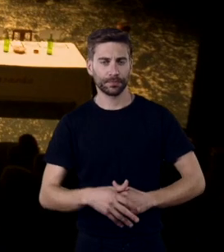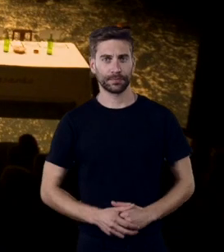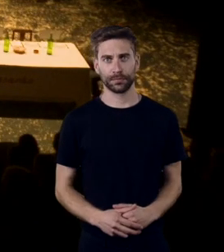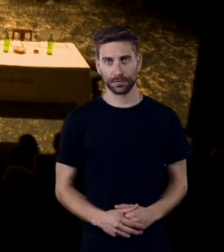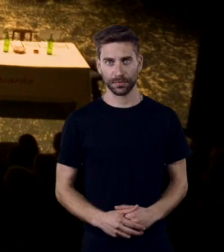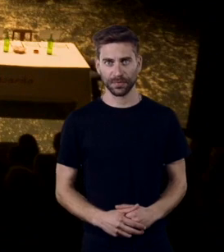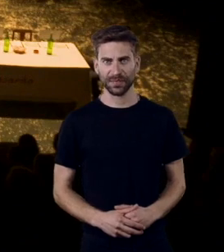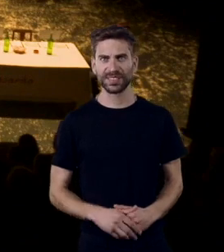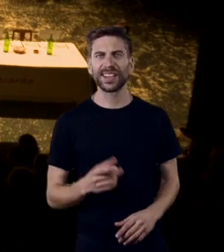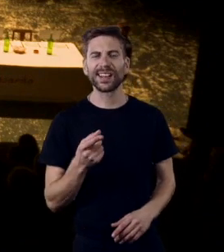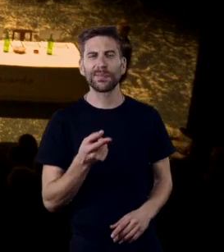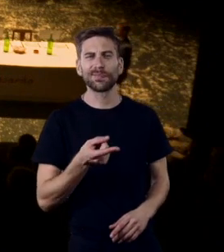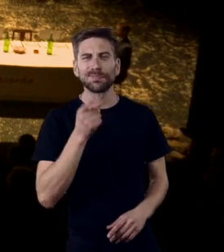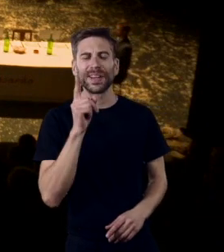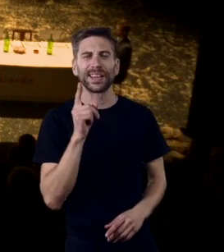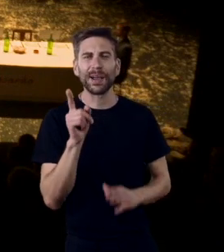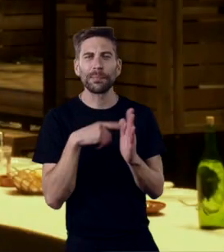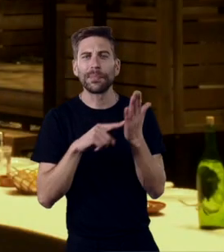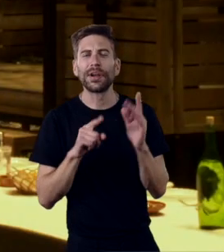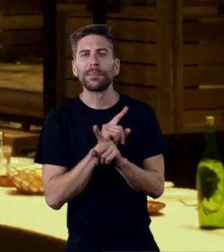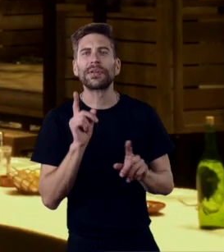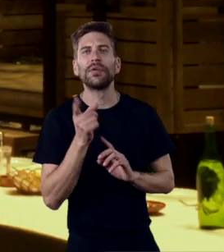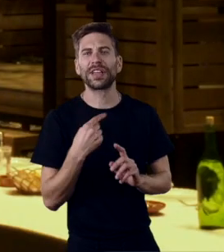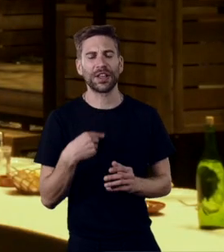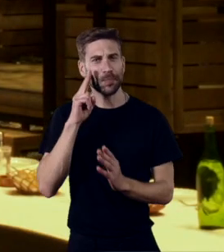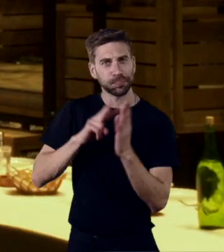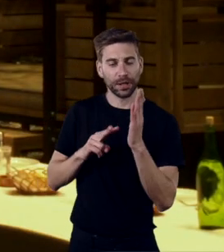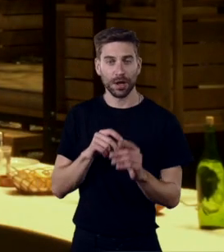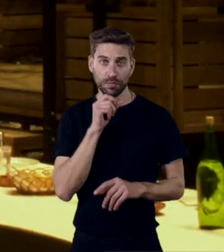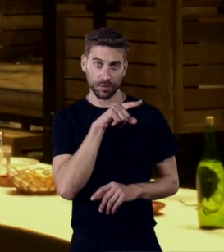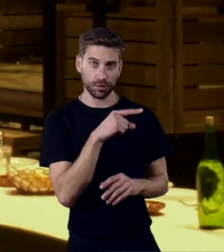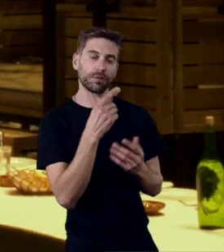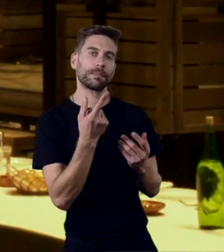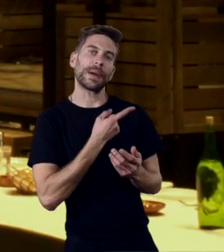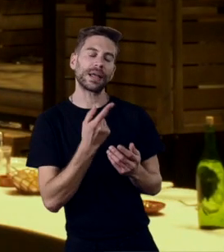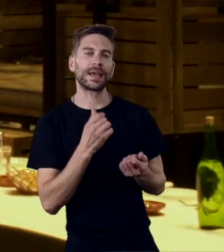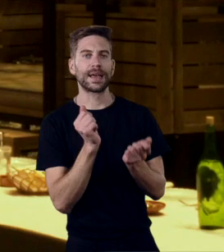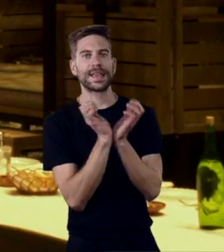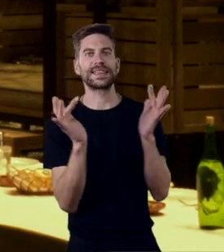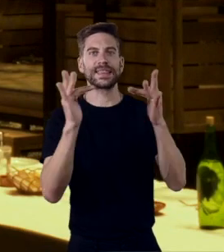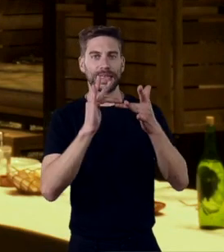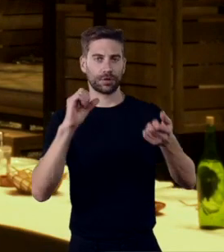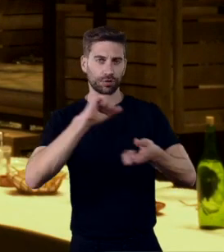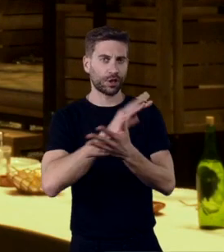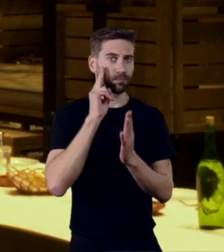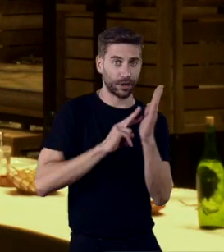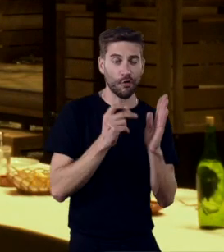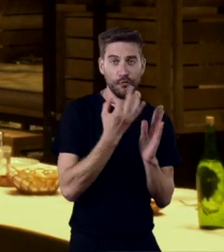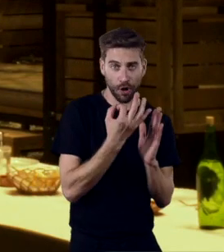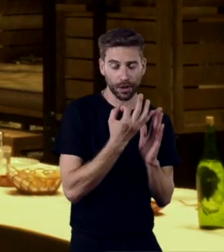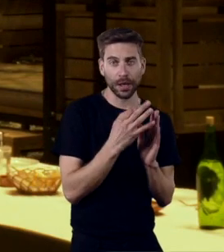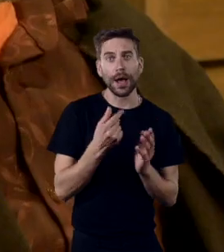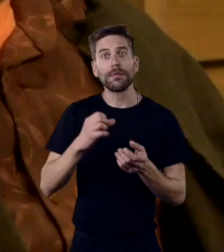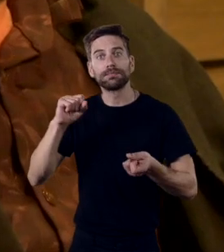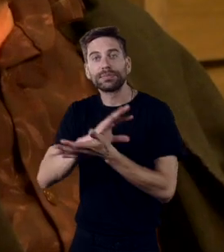Querem ilegalizar o quê? Eu não li nada sobre isso. Deves ter lido os jornais online. Se quer jornalismo sério agora,